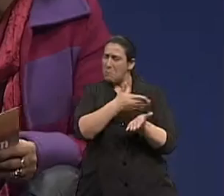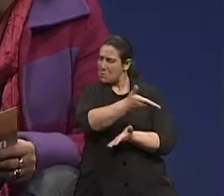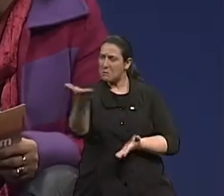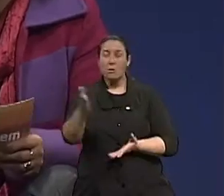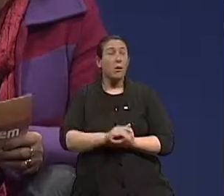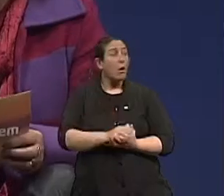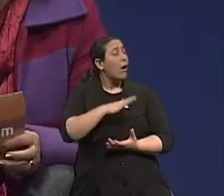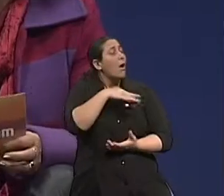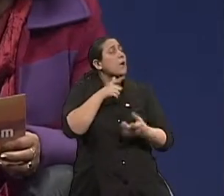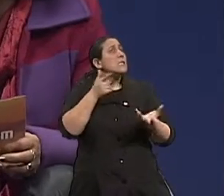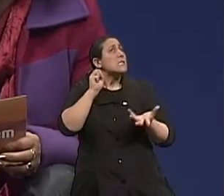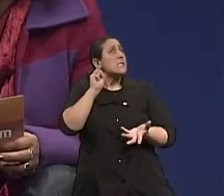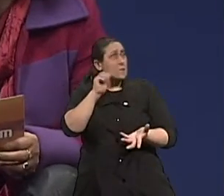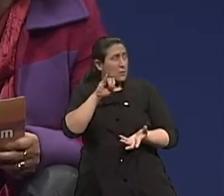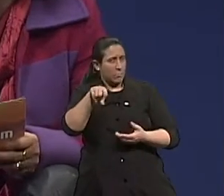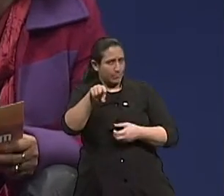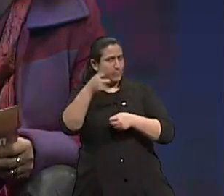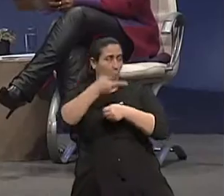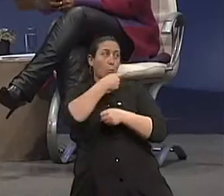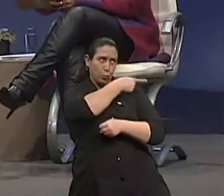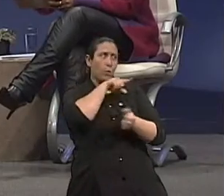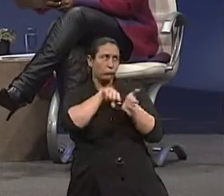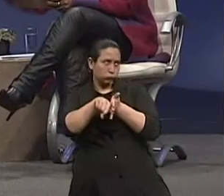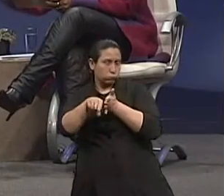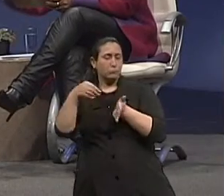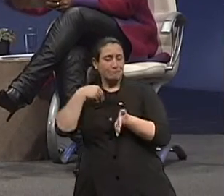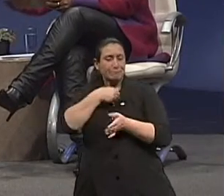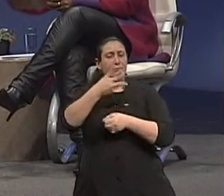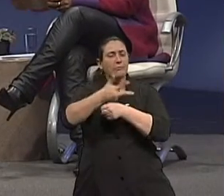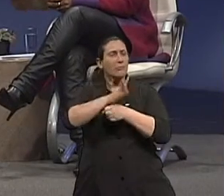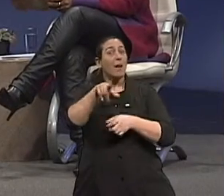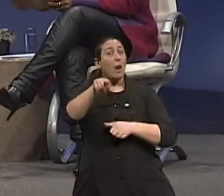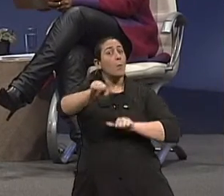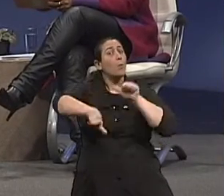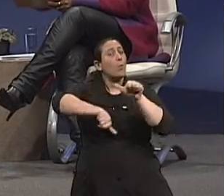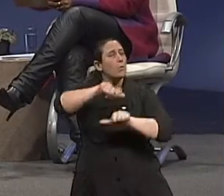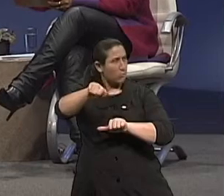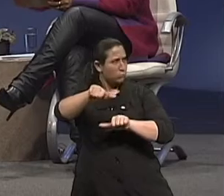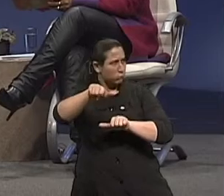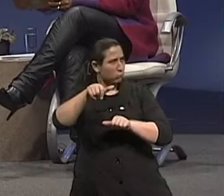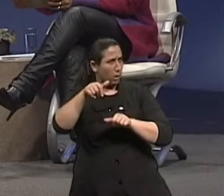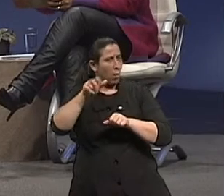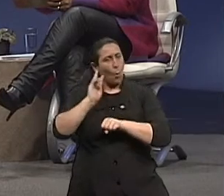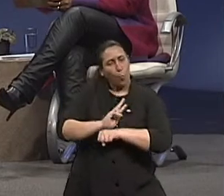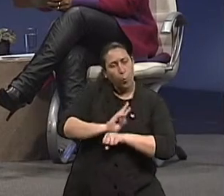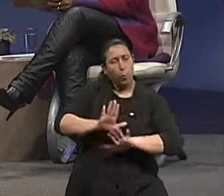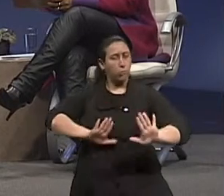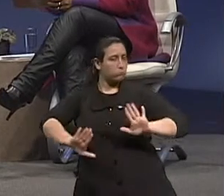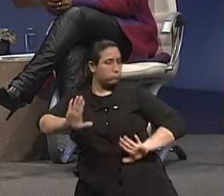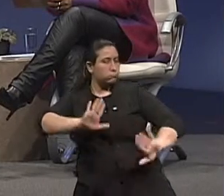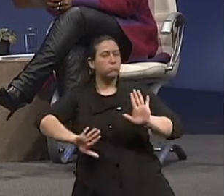E esse idoso, ele se cuidou, o senhor como geriatra, ele está mudando os hábitos de vida, ele vai, isso é um